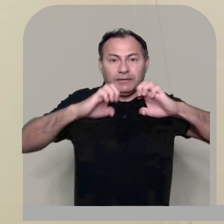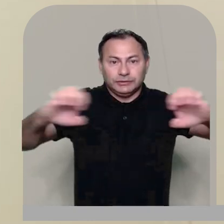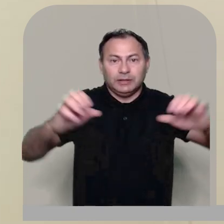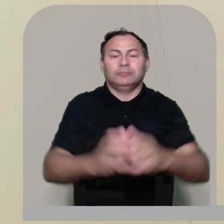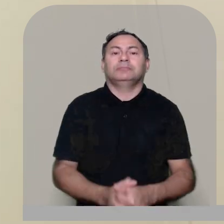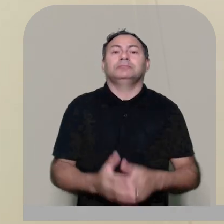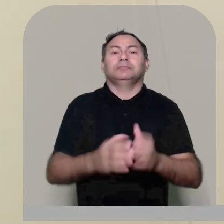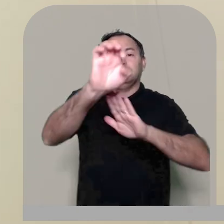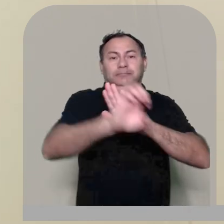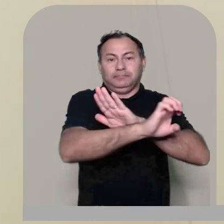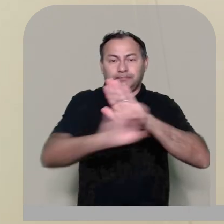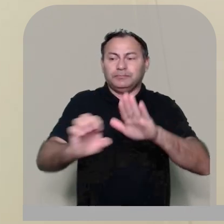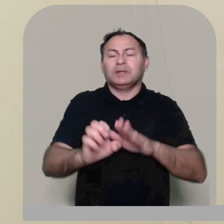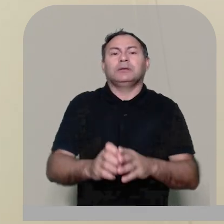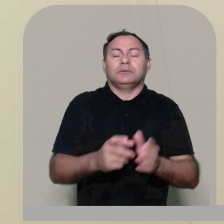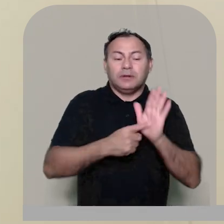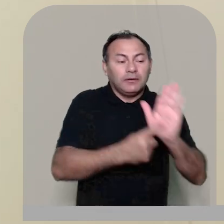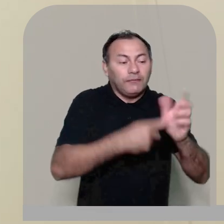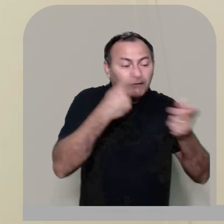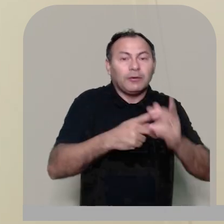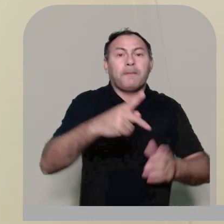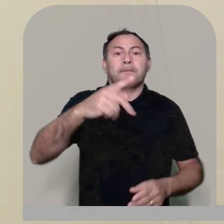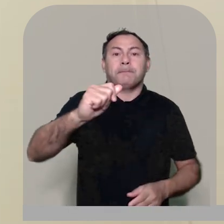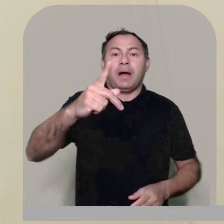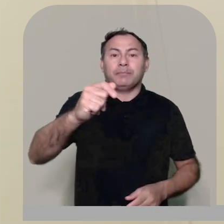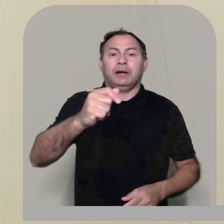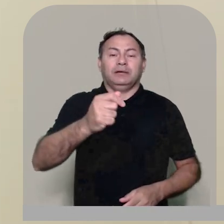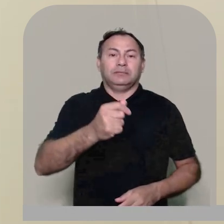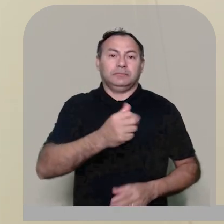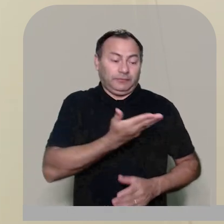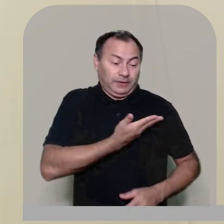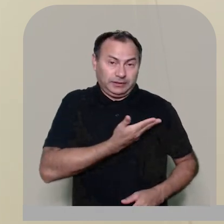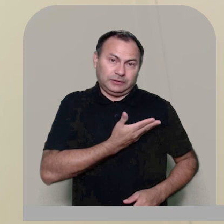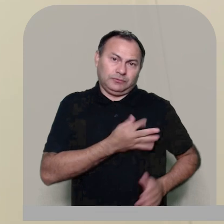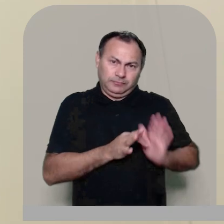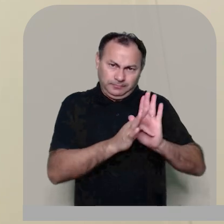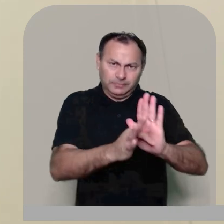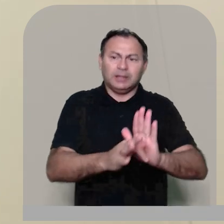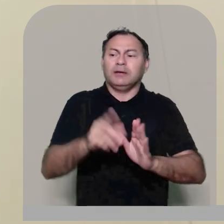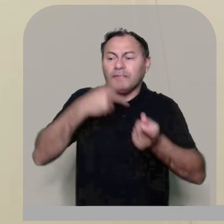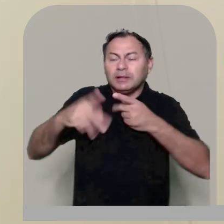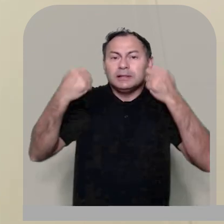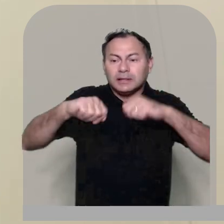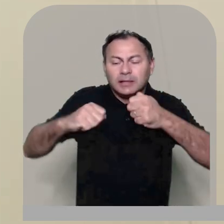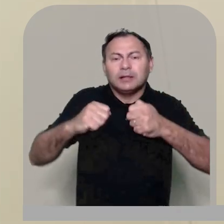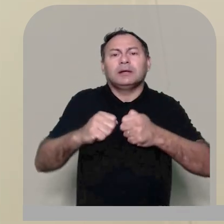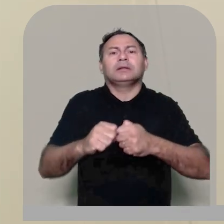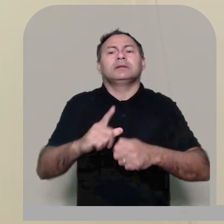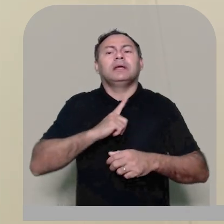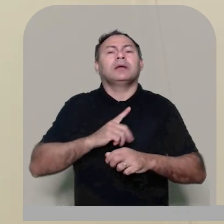para isso como nos indica o papa francisco é necessário um